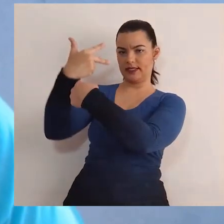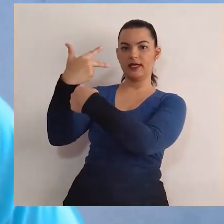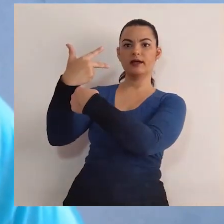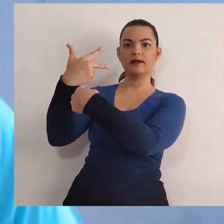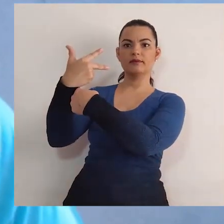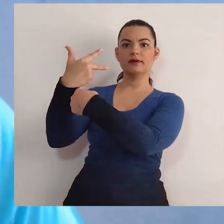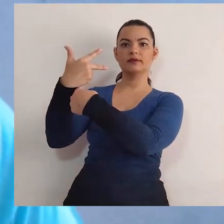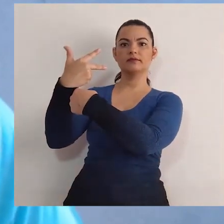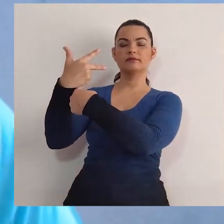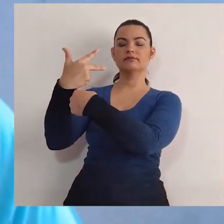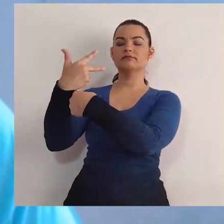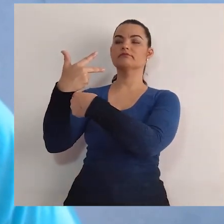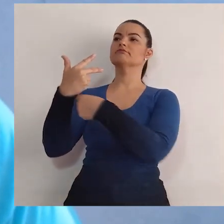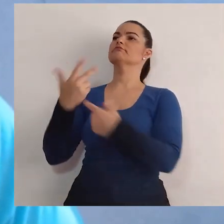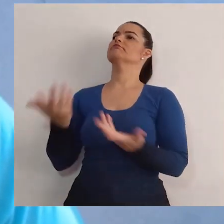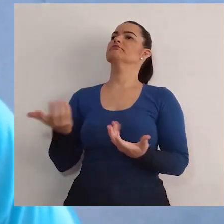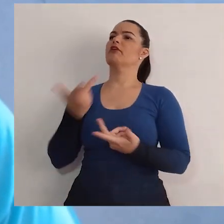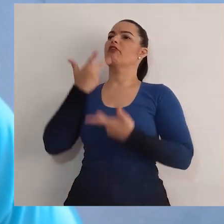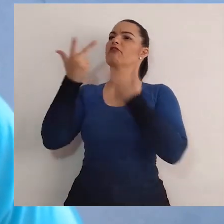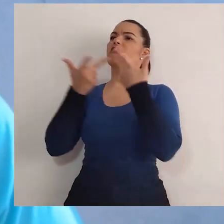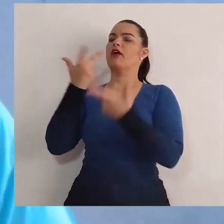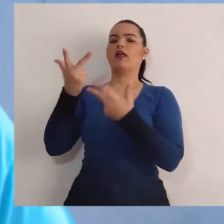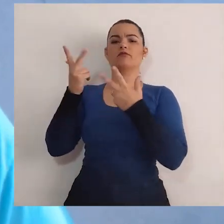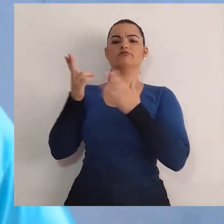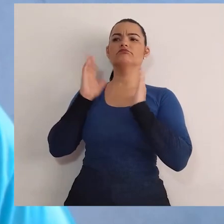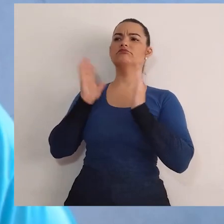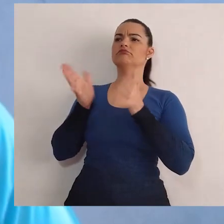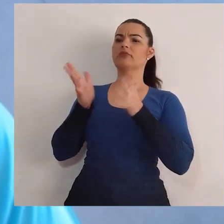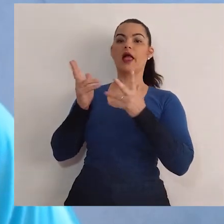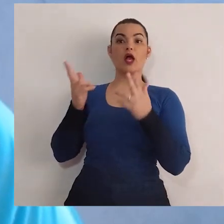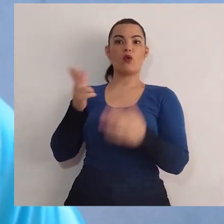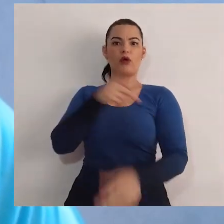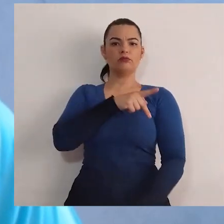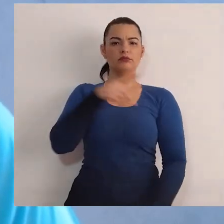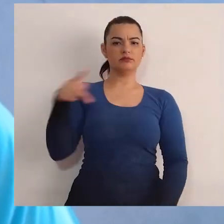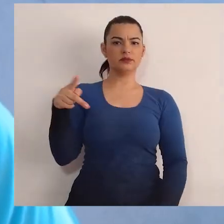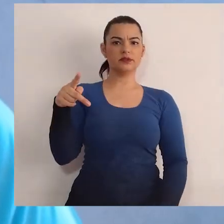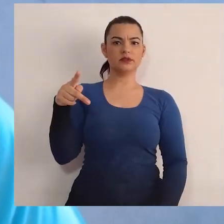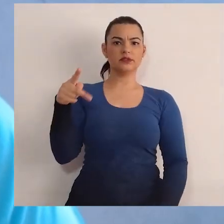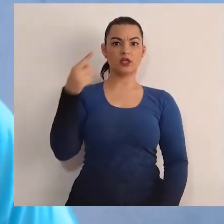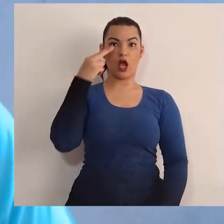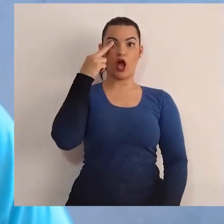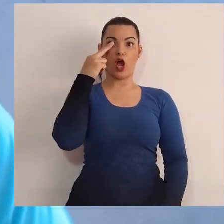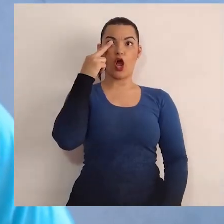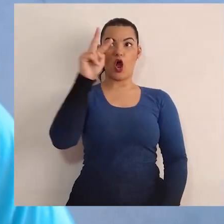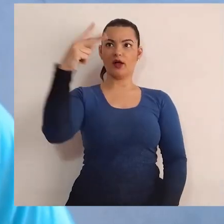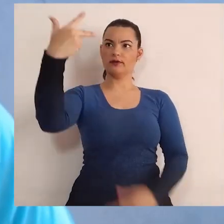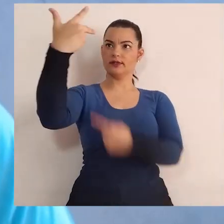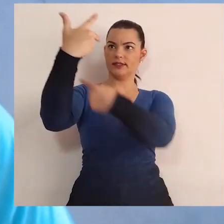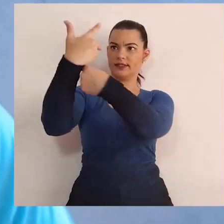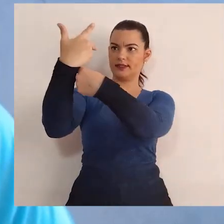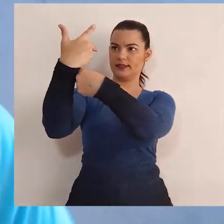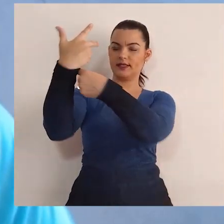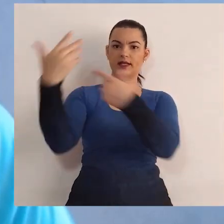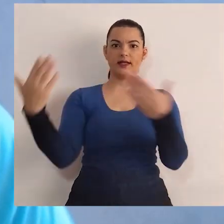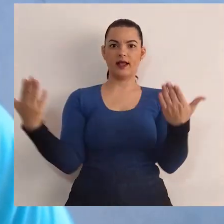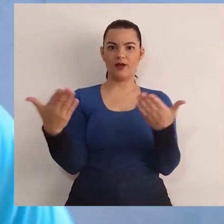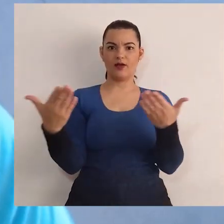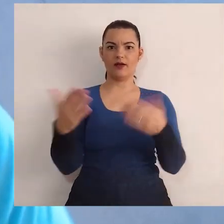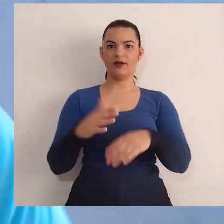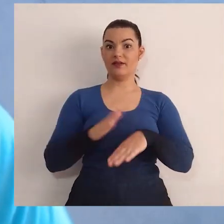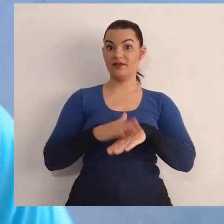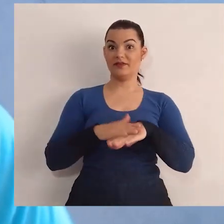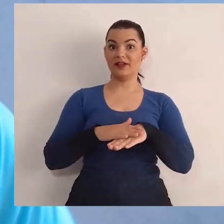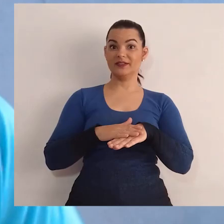frente da câmera agora e falar como um verdadeiro presidente? Olha, mira na câmera.